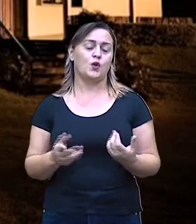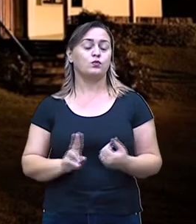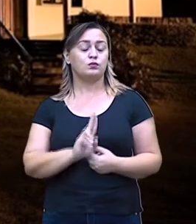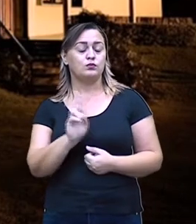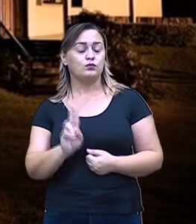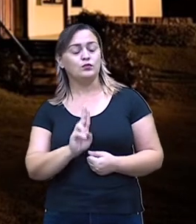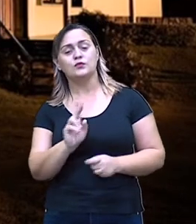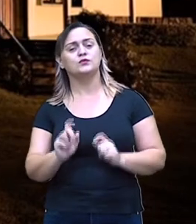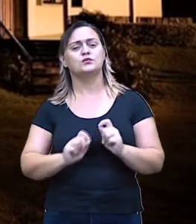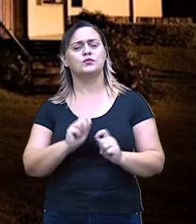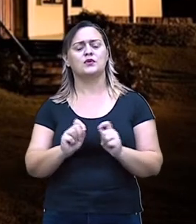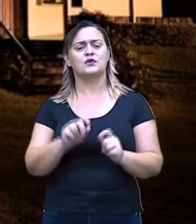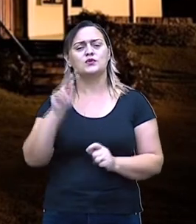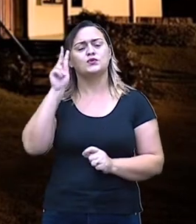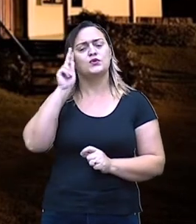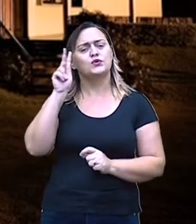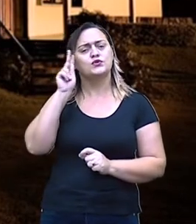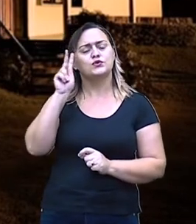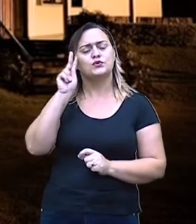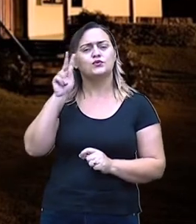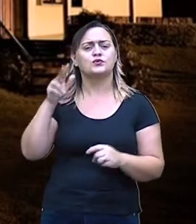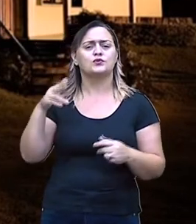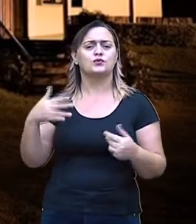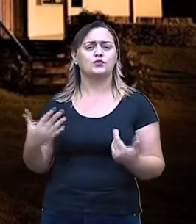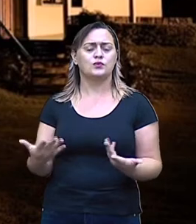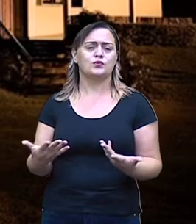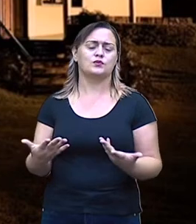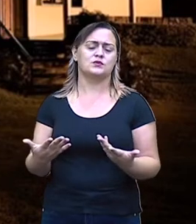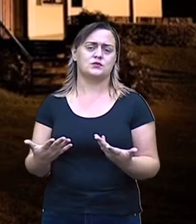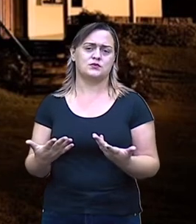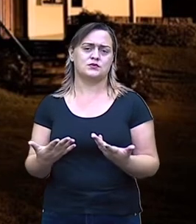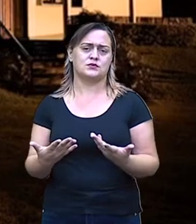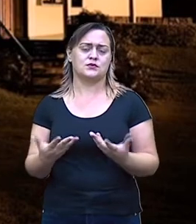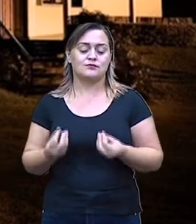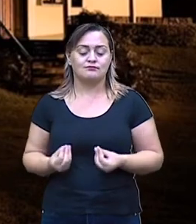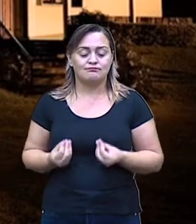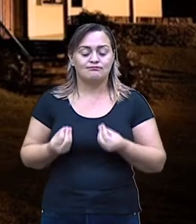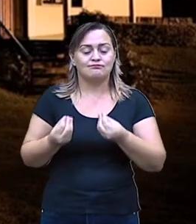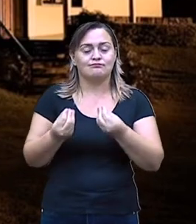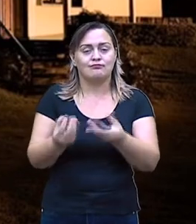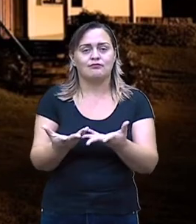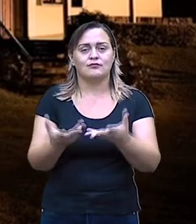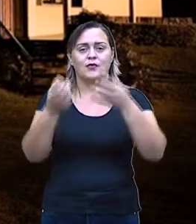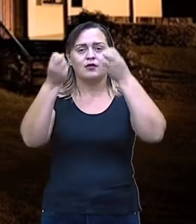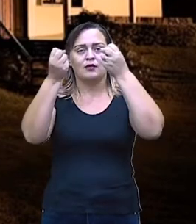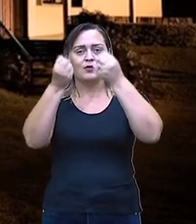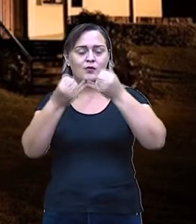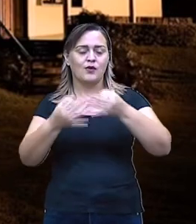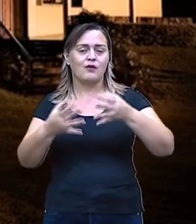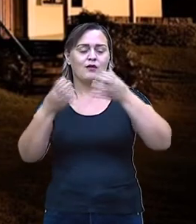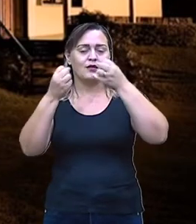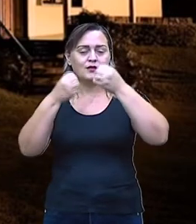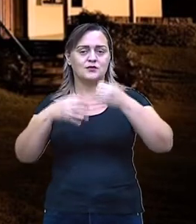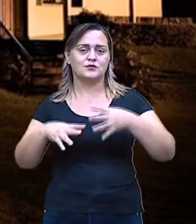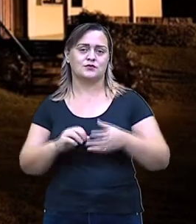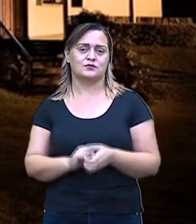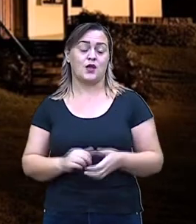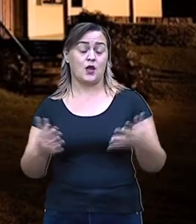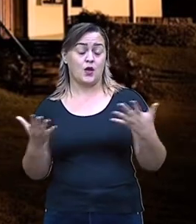valores, histórias sagradas, que vem justamente compor essa realidade. Já a lenda é uma